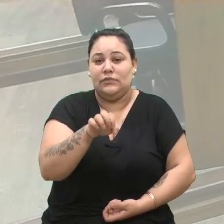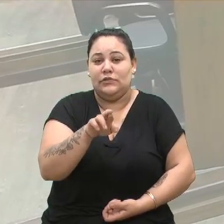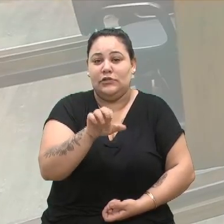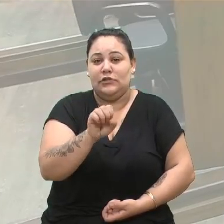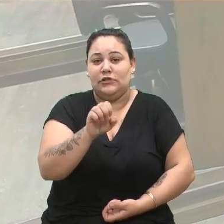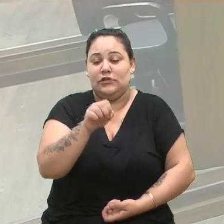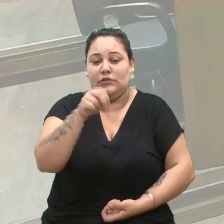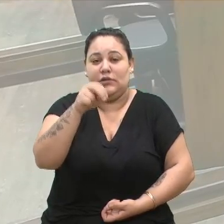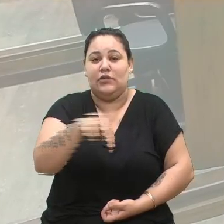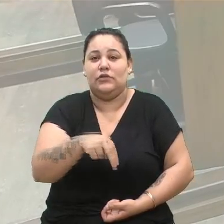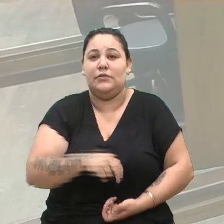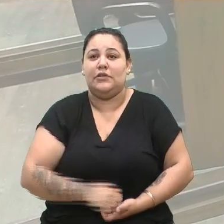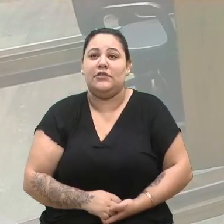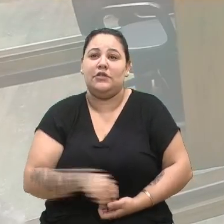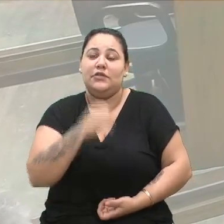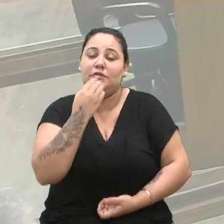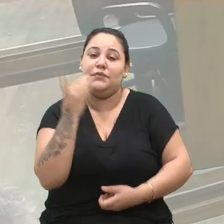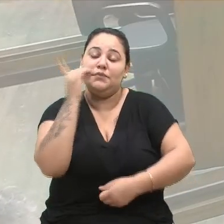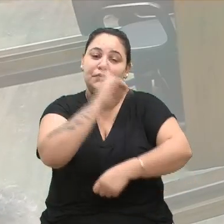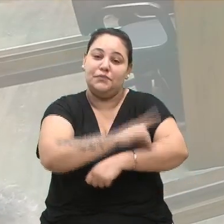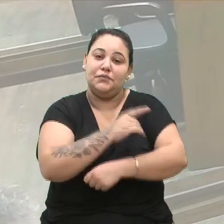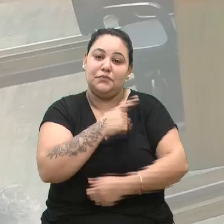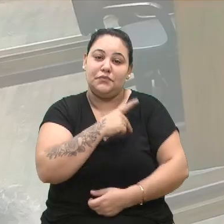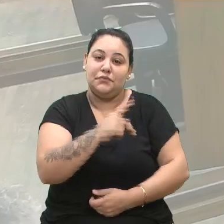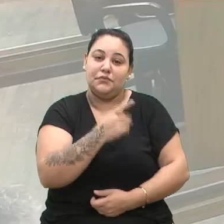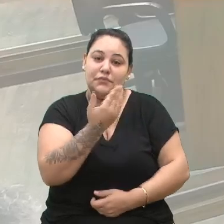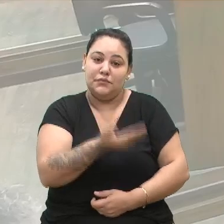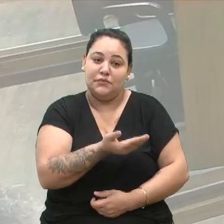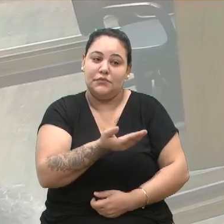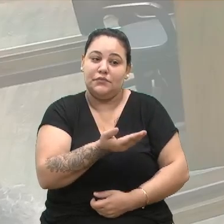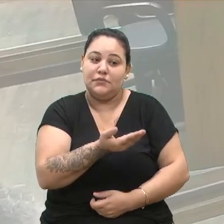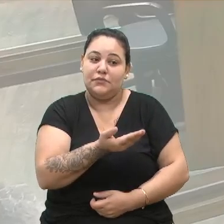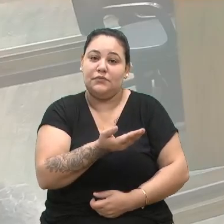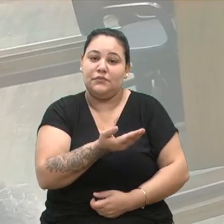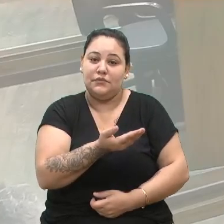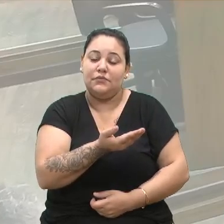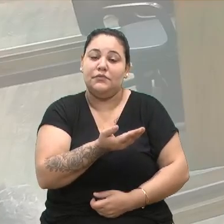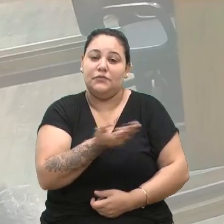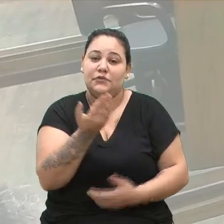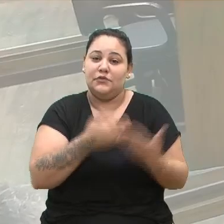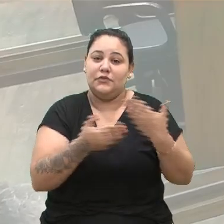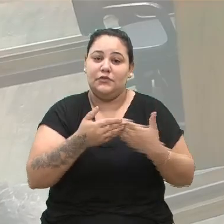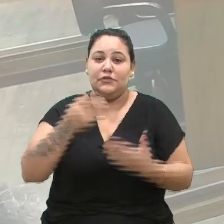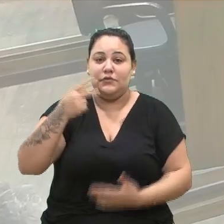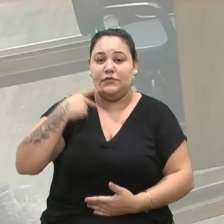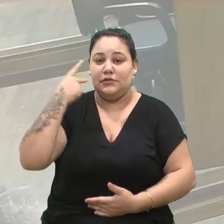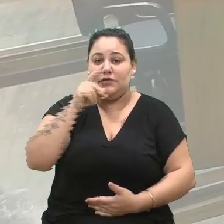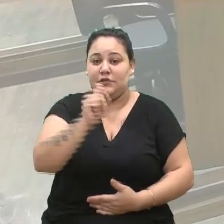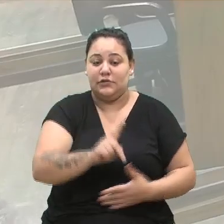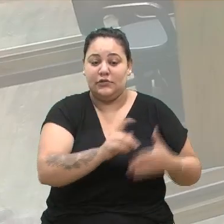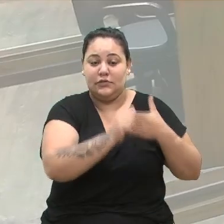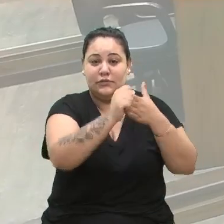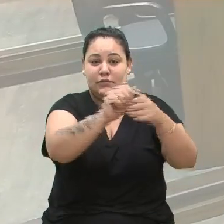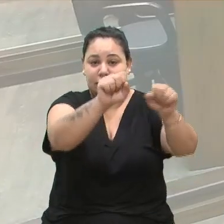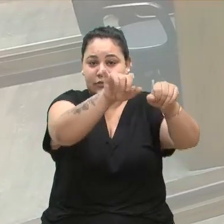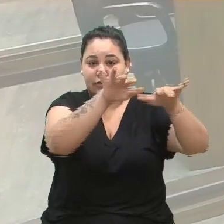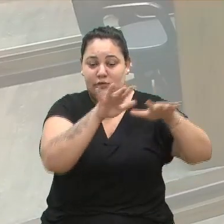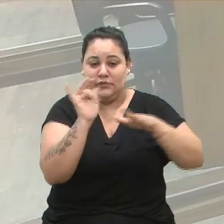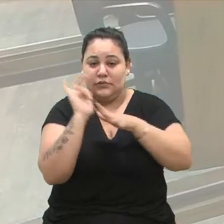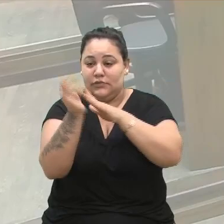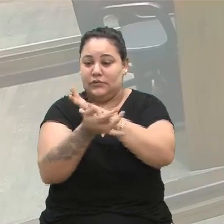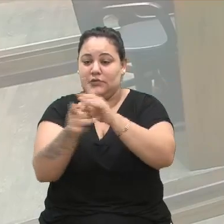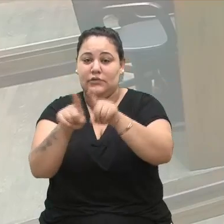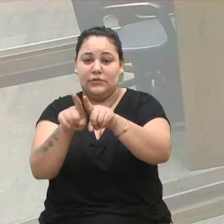Bom dia, senhora presidente, senhoras vereadoras, senhoras vereadores, público que nos acompanha aqui no plenário, nas redes sociais.